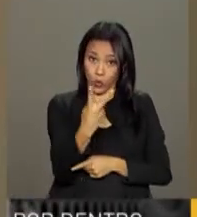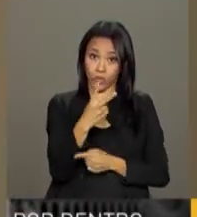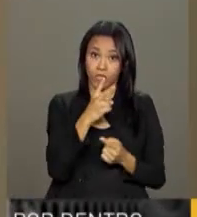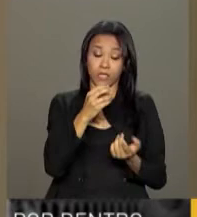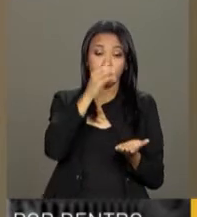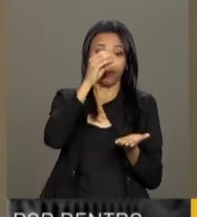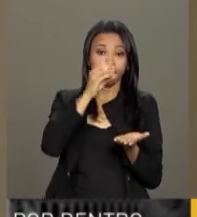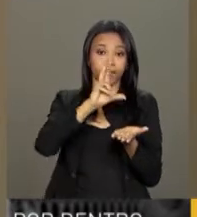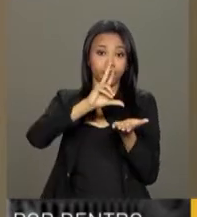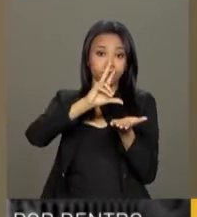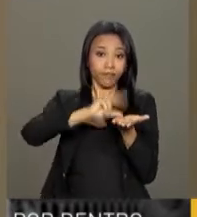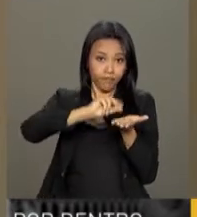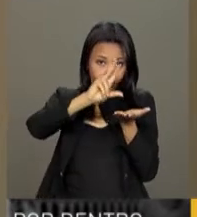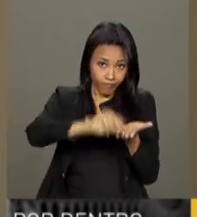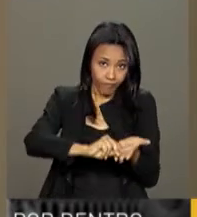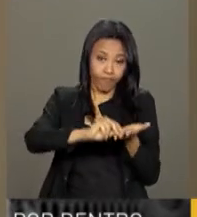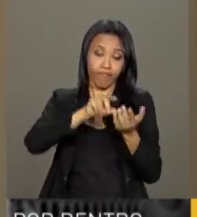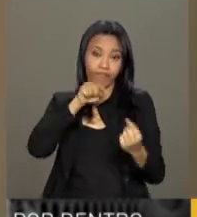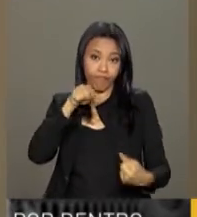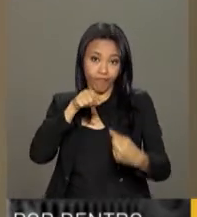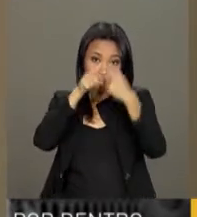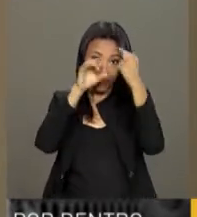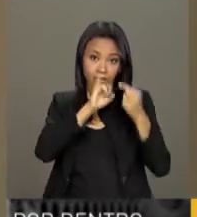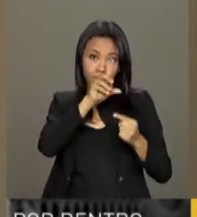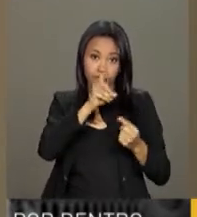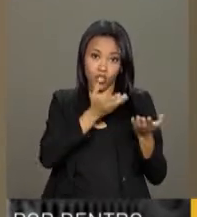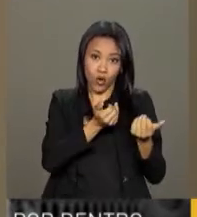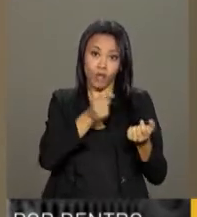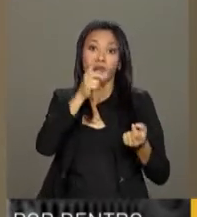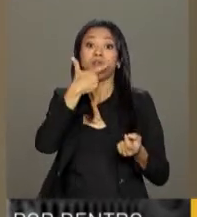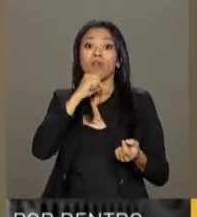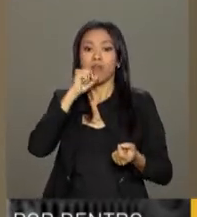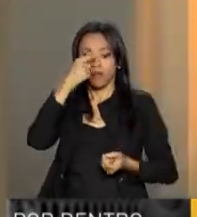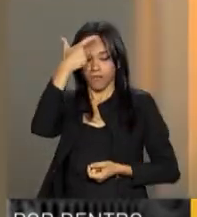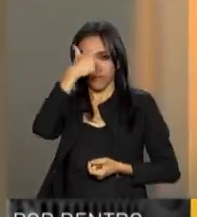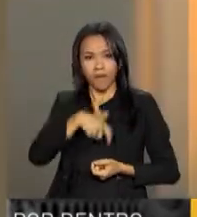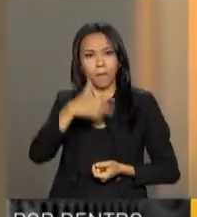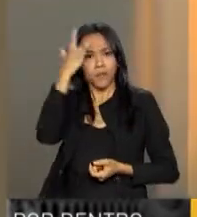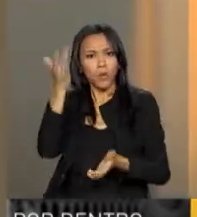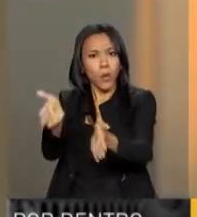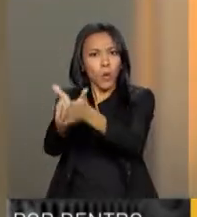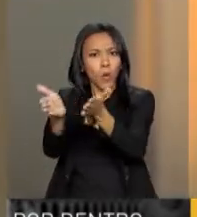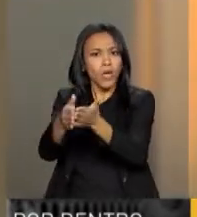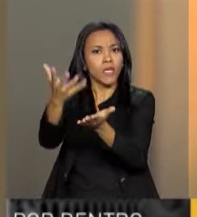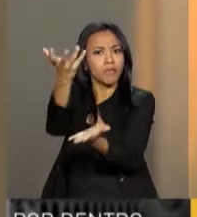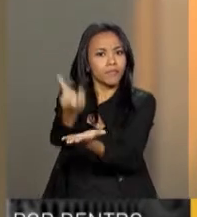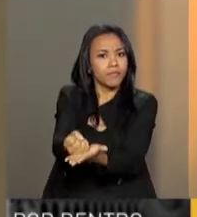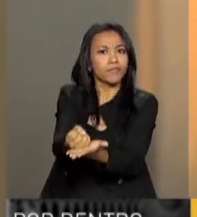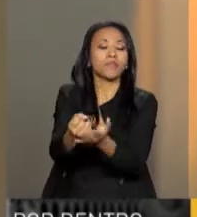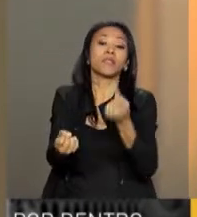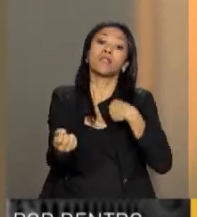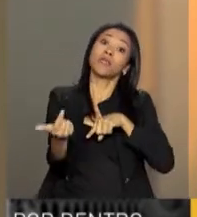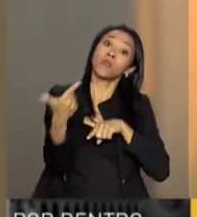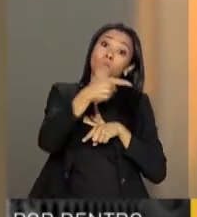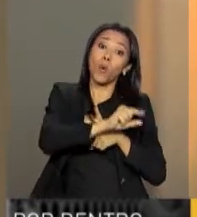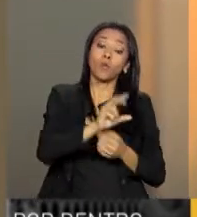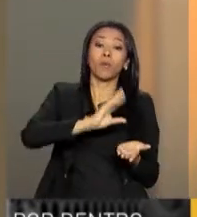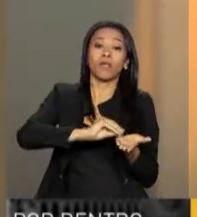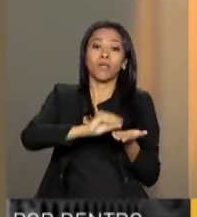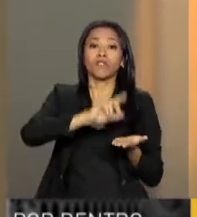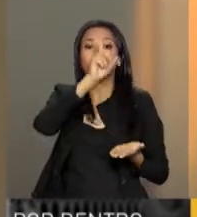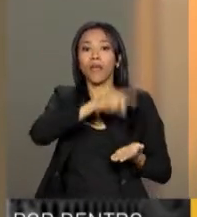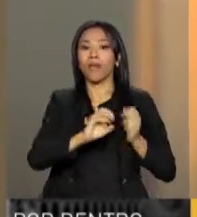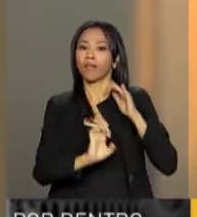relacionados à identidade jovem. A do usuário, que é o jovem de baixa renda. E existe um outro aplicativo que é do promotor de